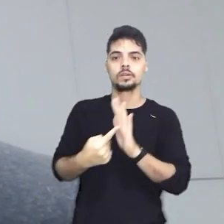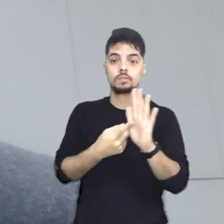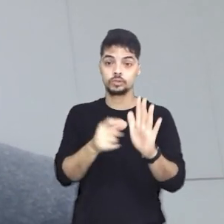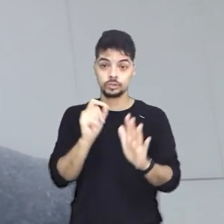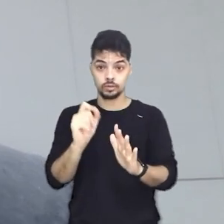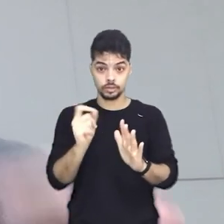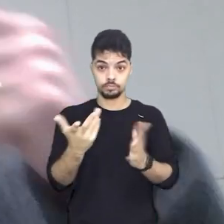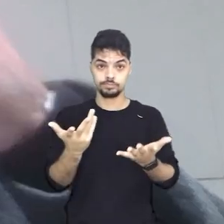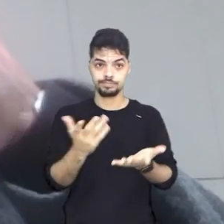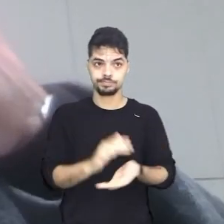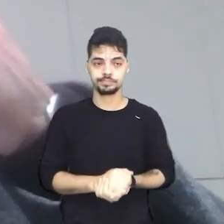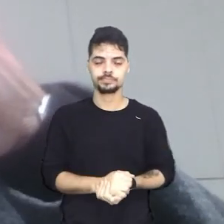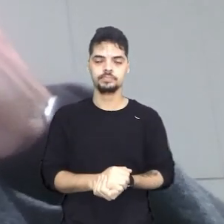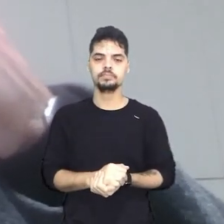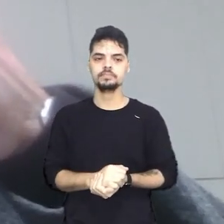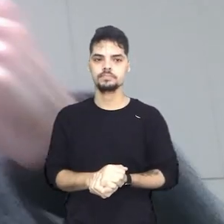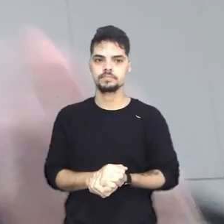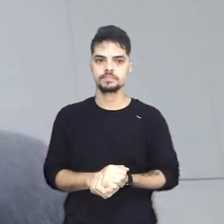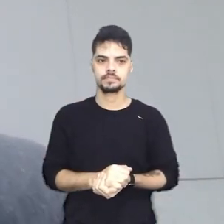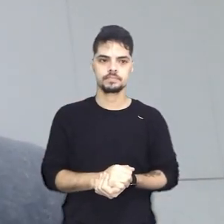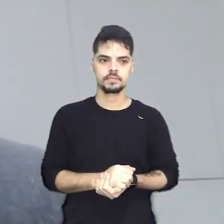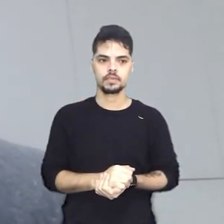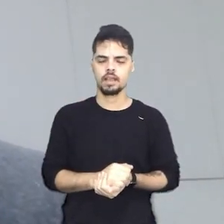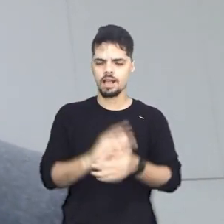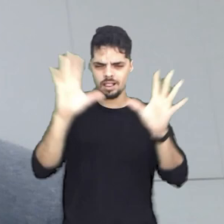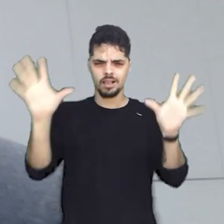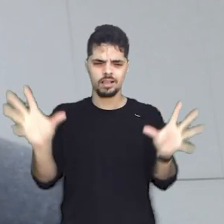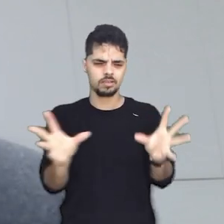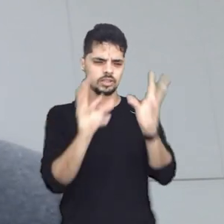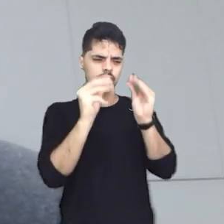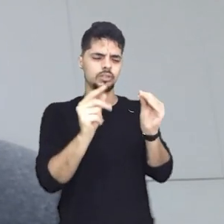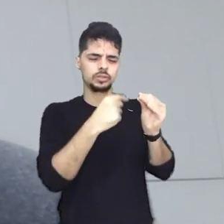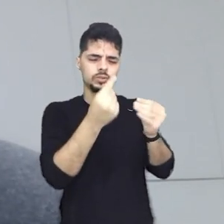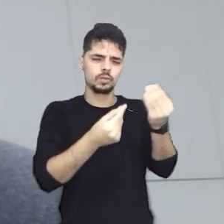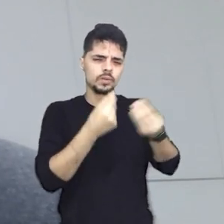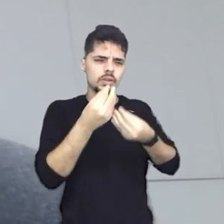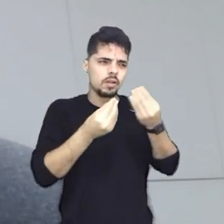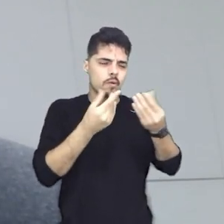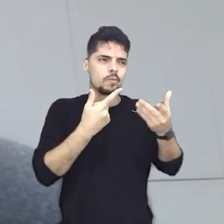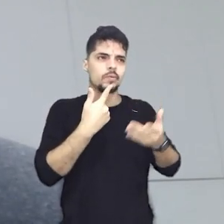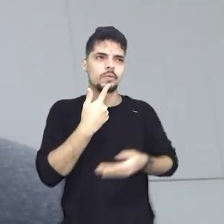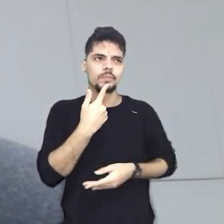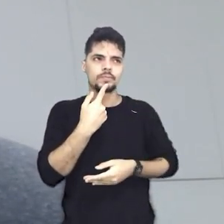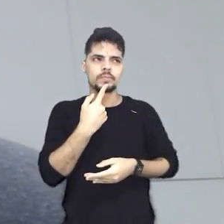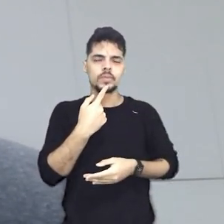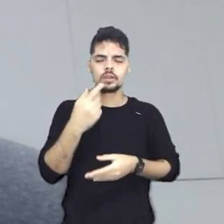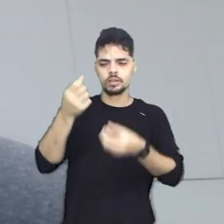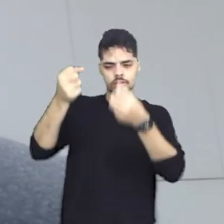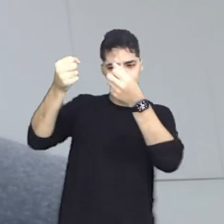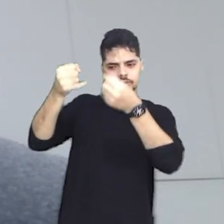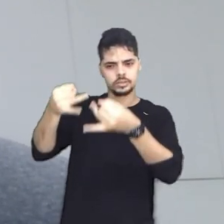intelectual. Em seu texto, a professora Heloisa